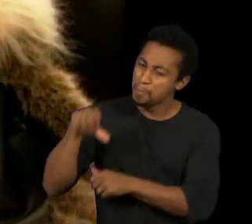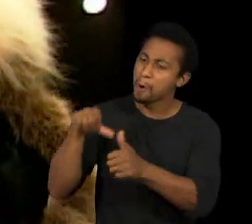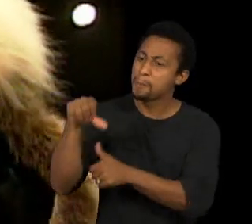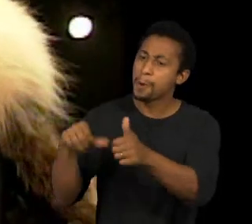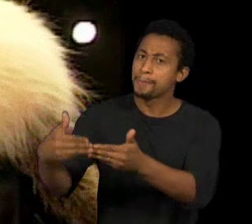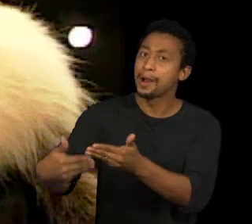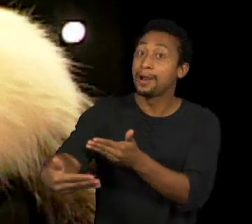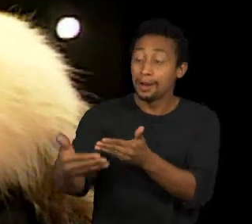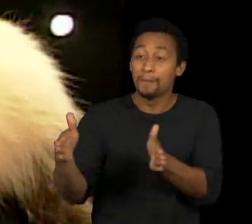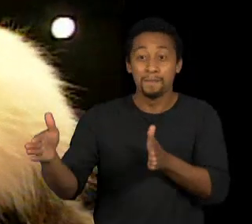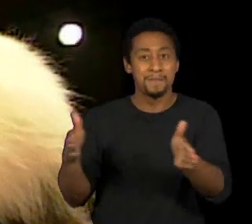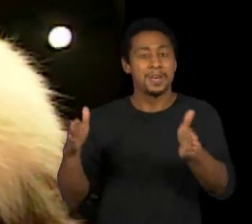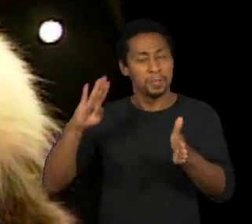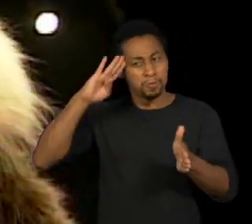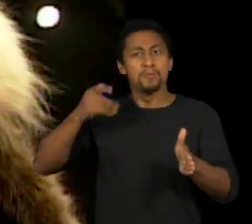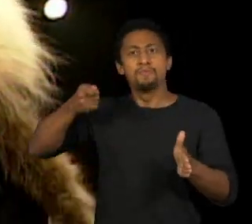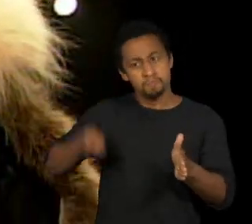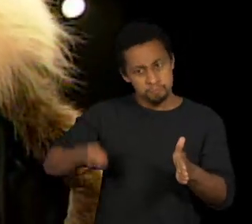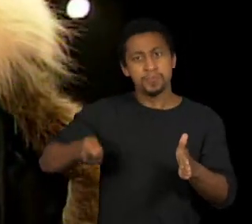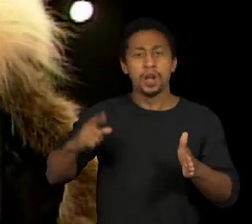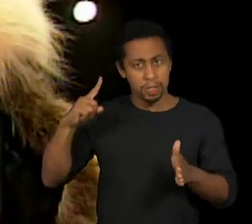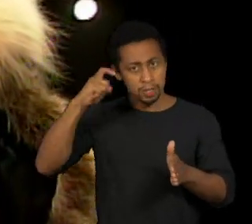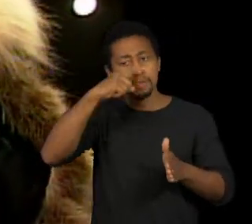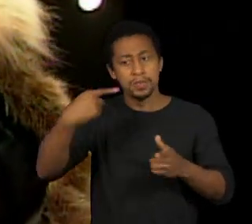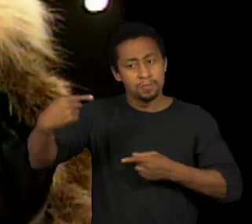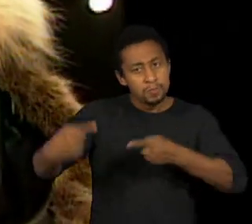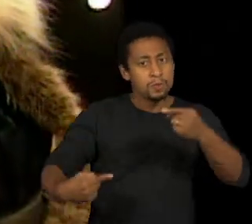em tempos de grande opressão política.